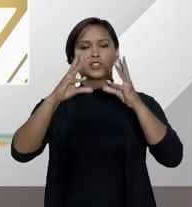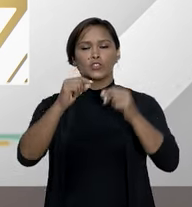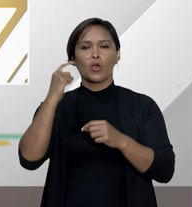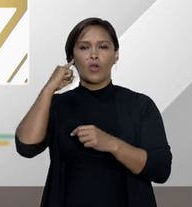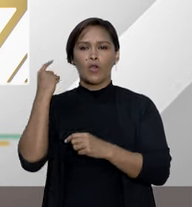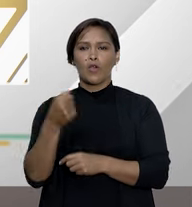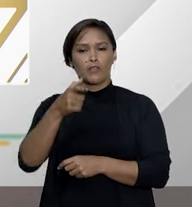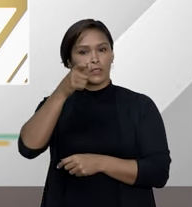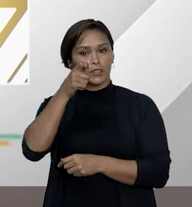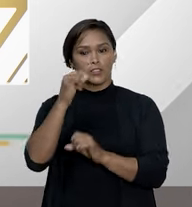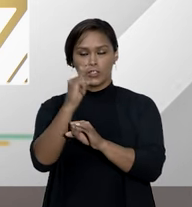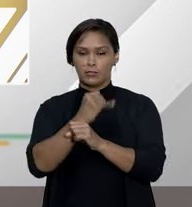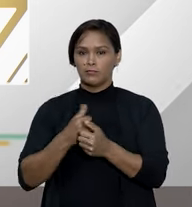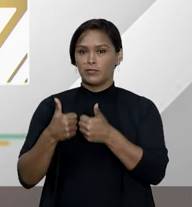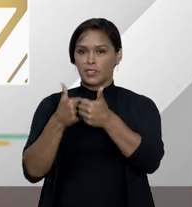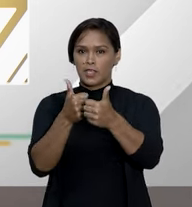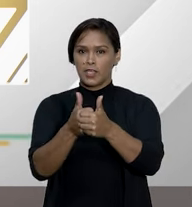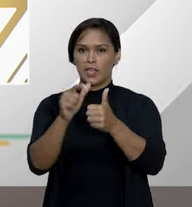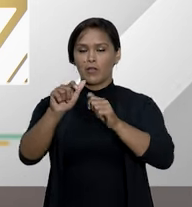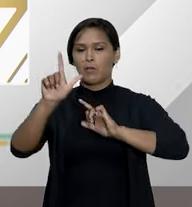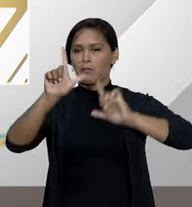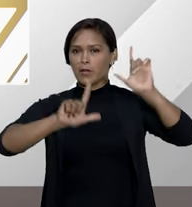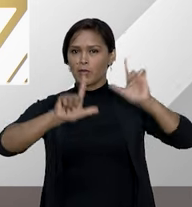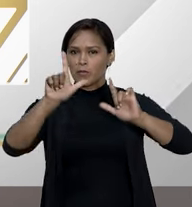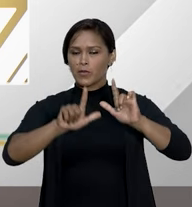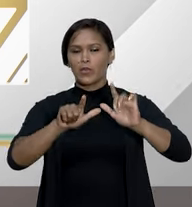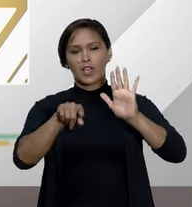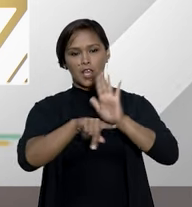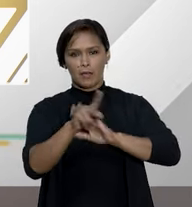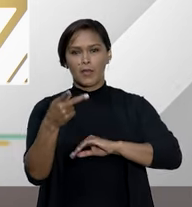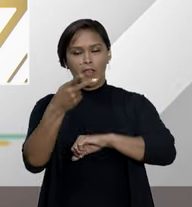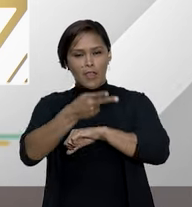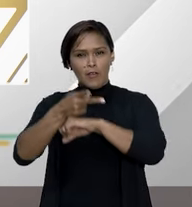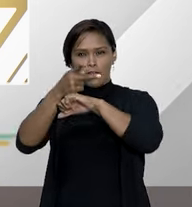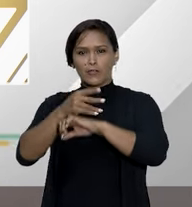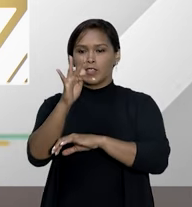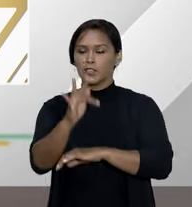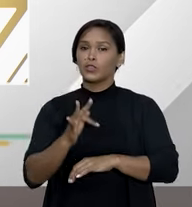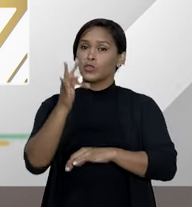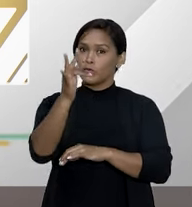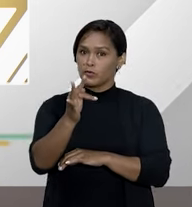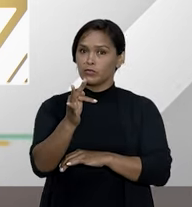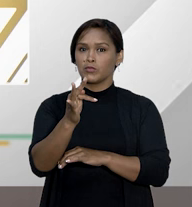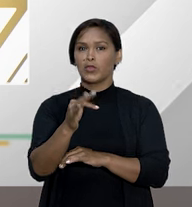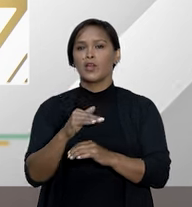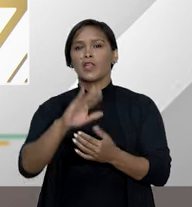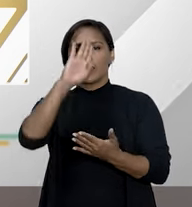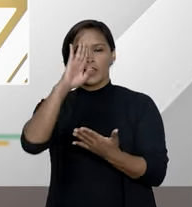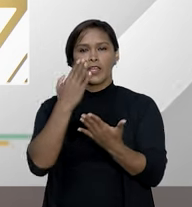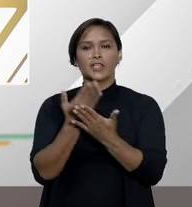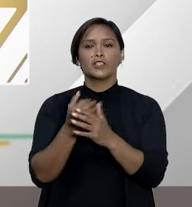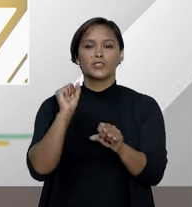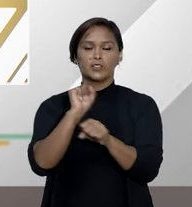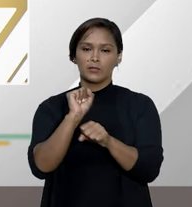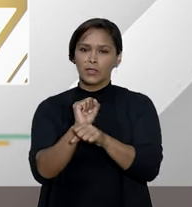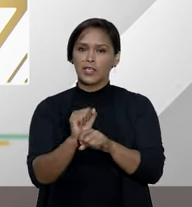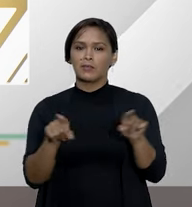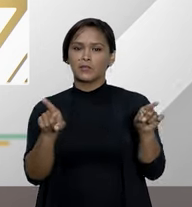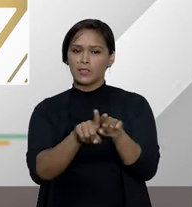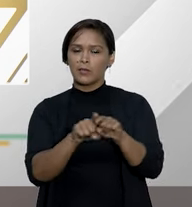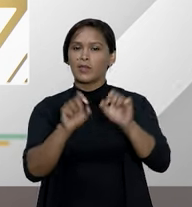ouvintes e telespectadores que irão assistir esse programa no futuro esperamos que tenhamos sido